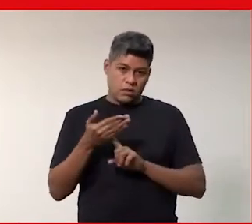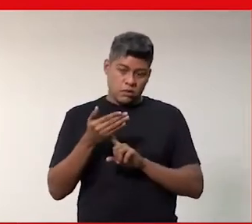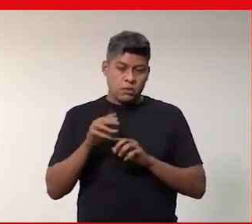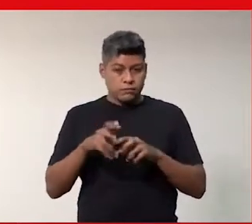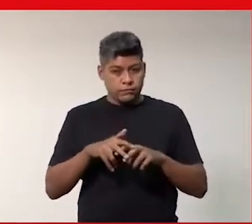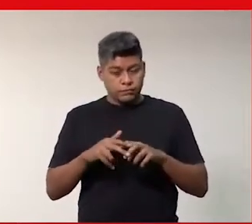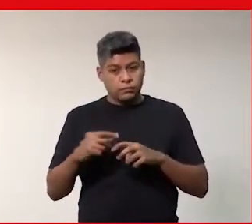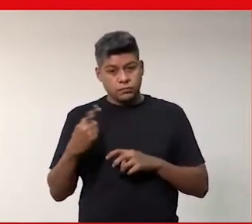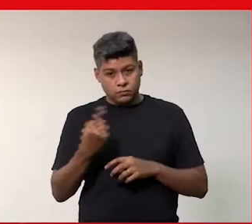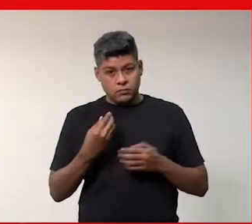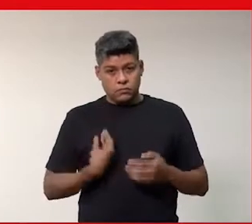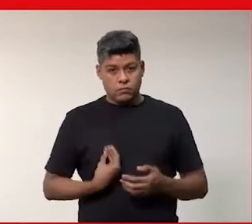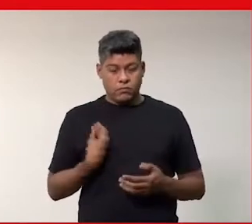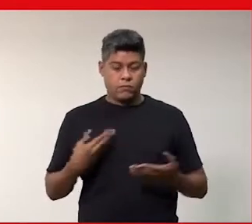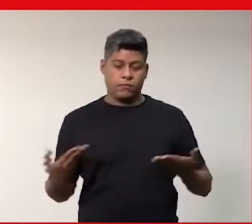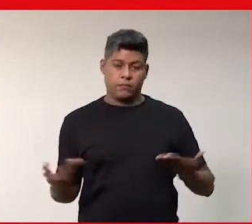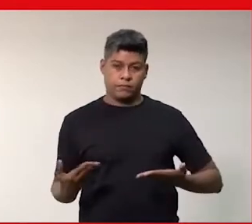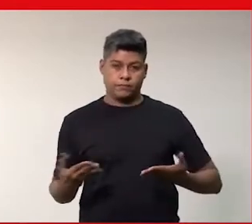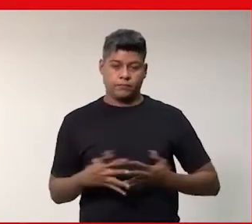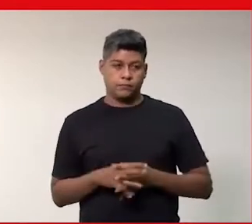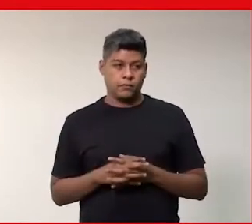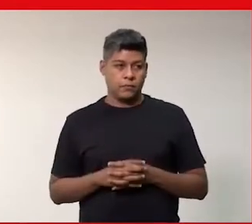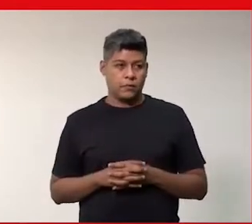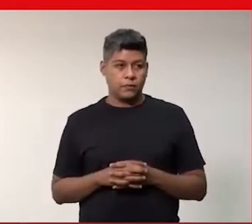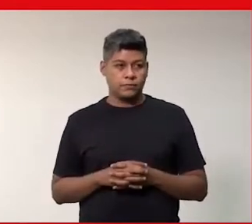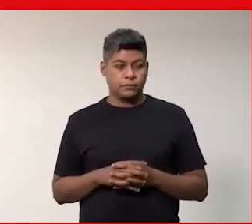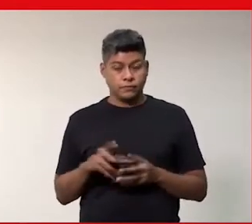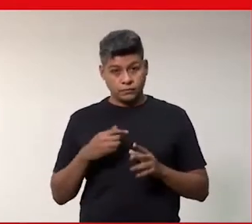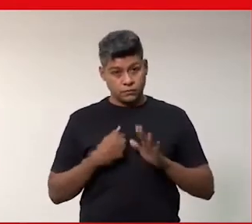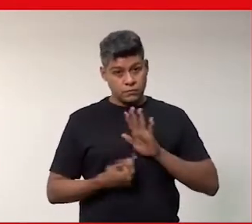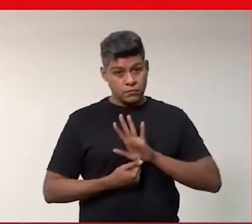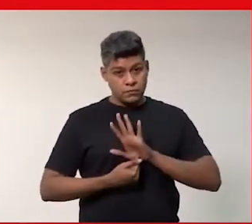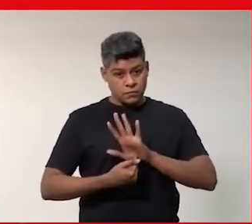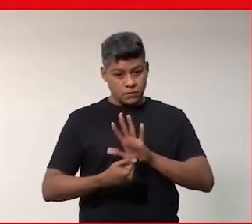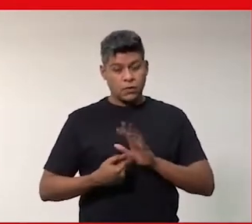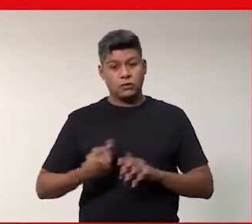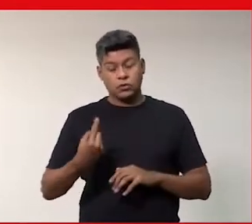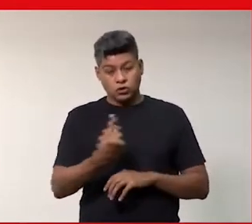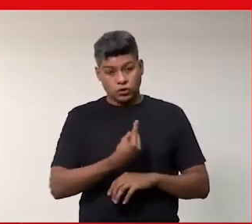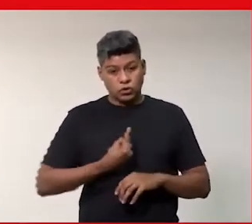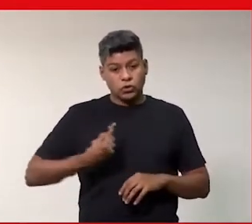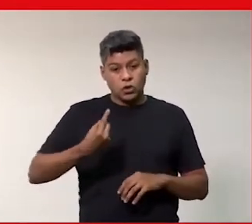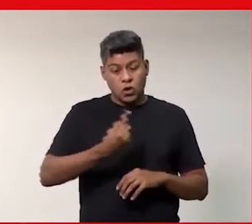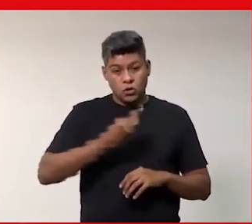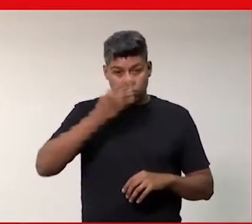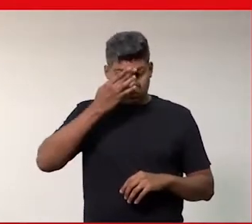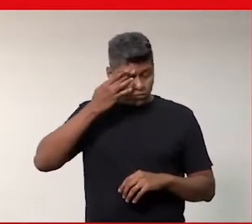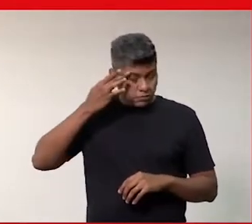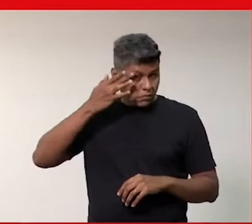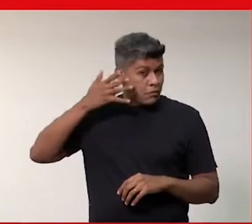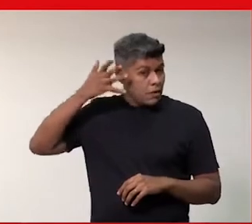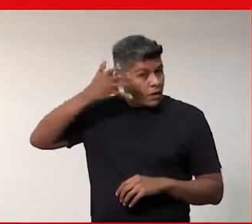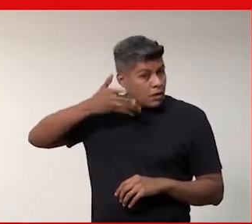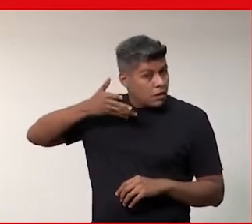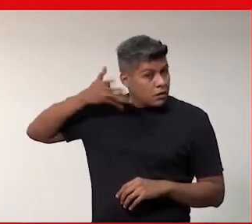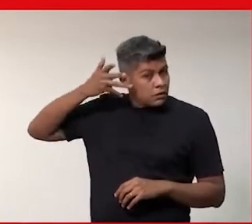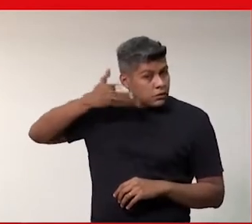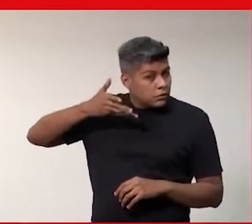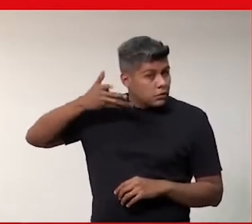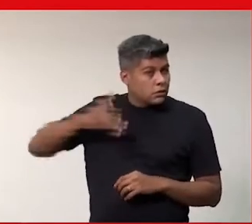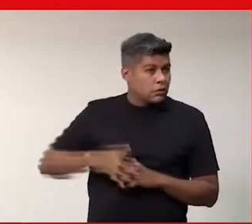por isso que a gente está aqui hoje. Eu vou apresentar as nossas ilustres palestrantes, que vão